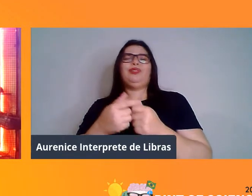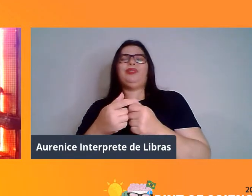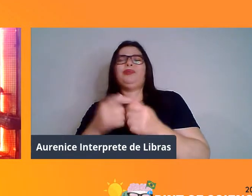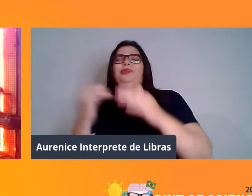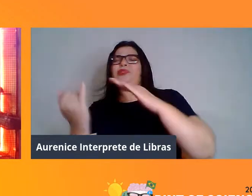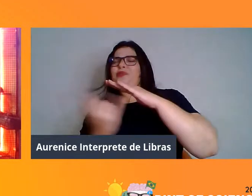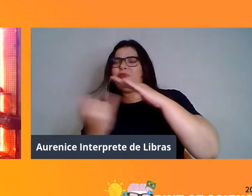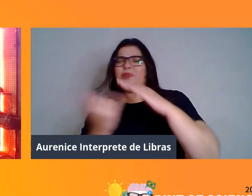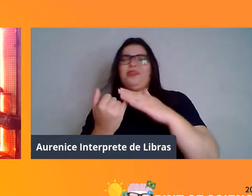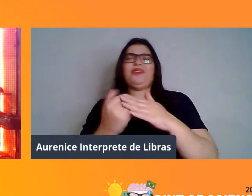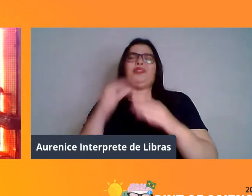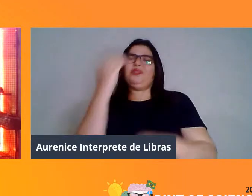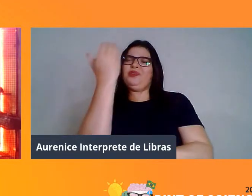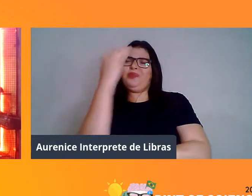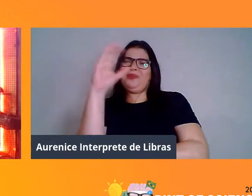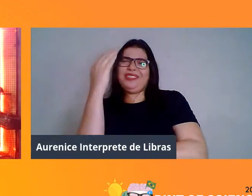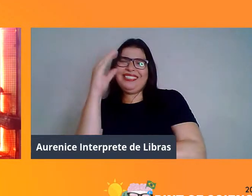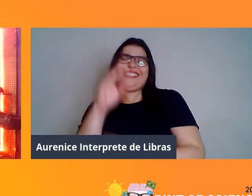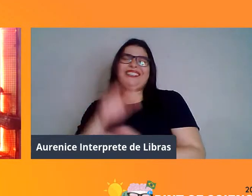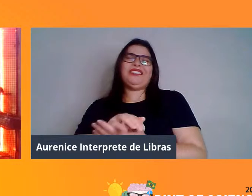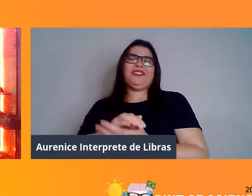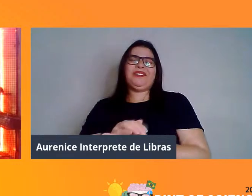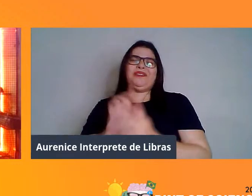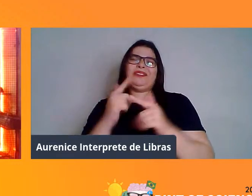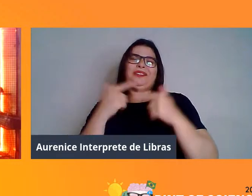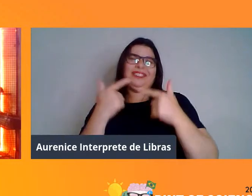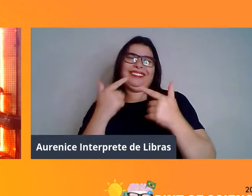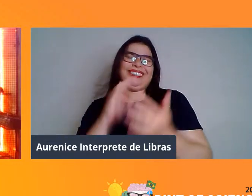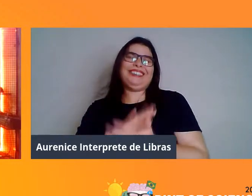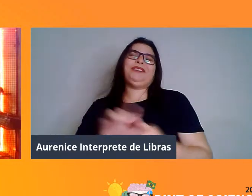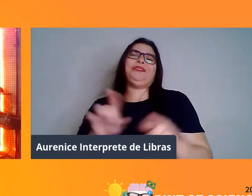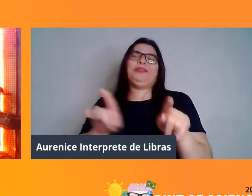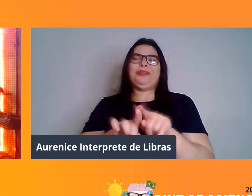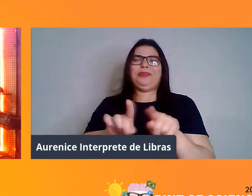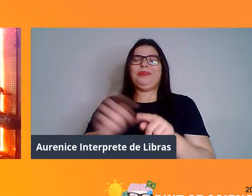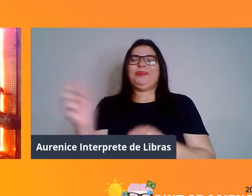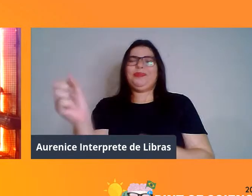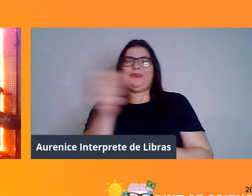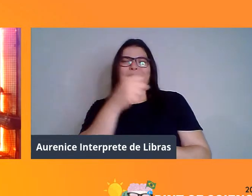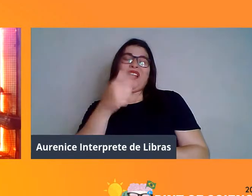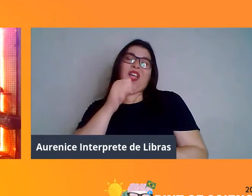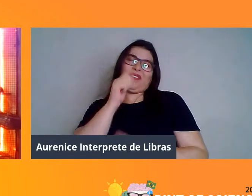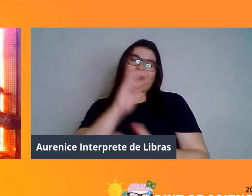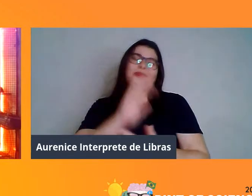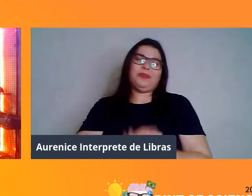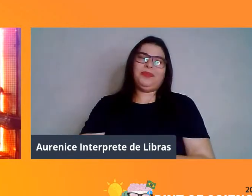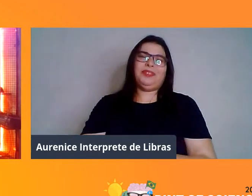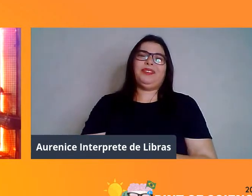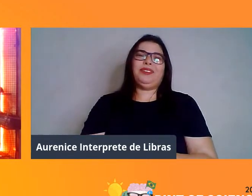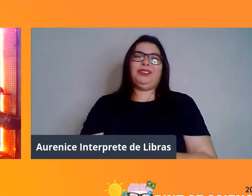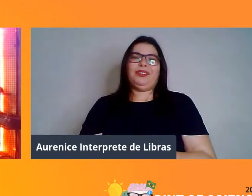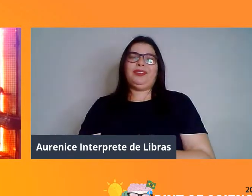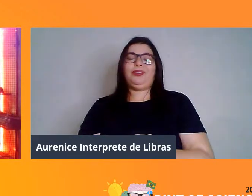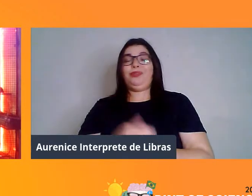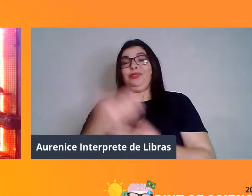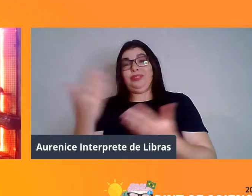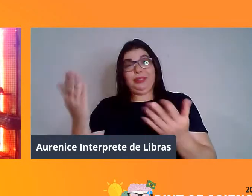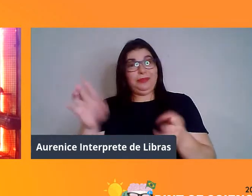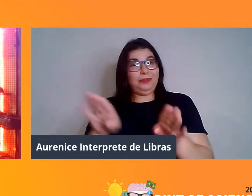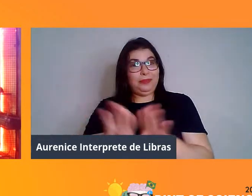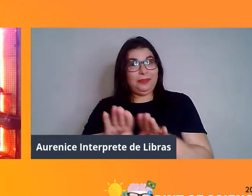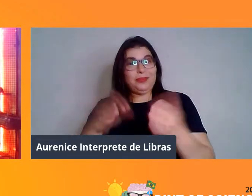de uma forma divertida e, por que não, bebendo uma boa cerveja. E pra me ajudar no evento de hoje,